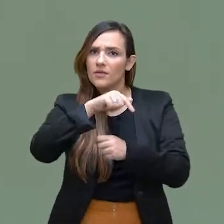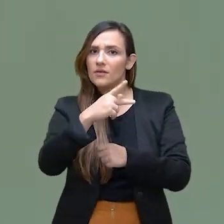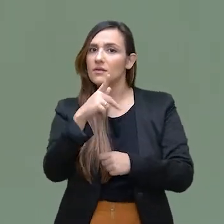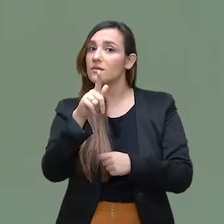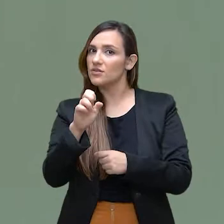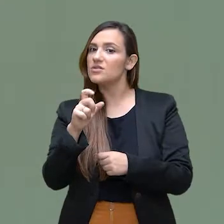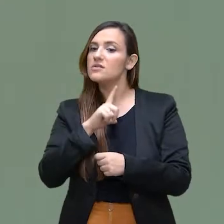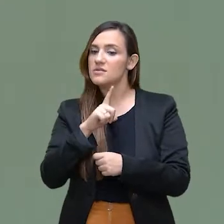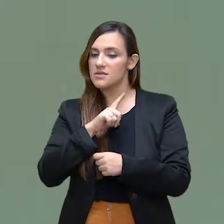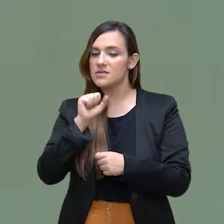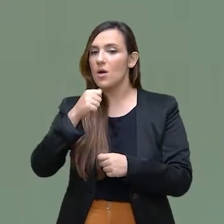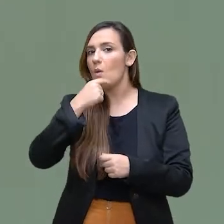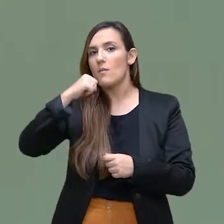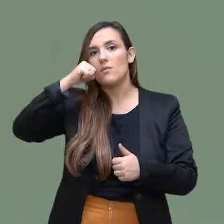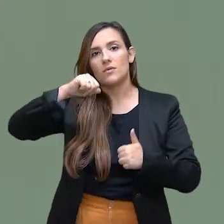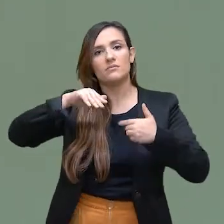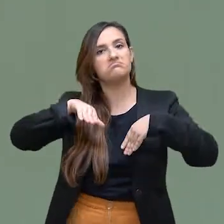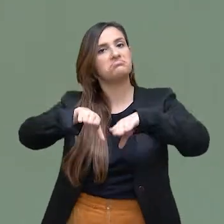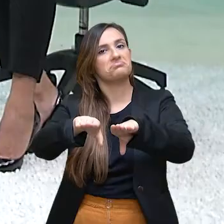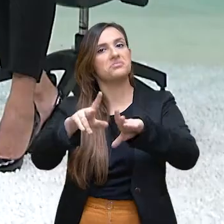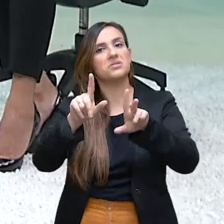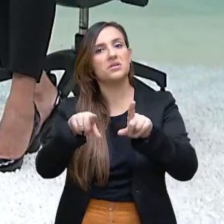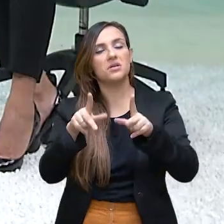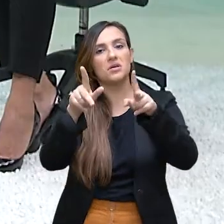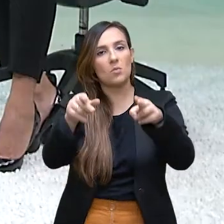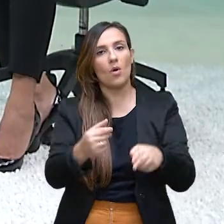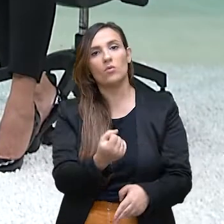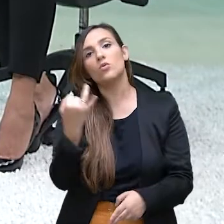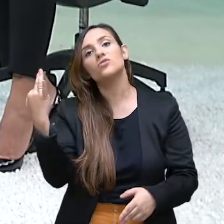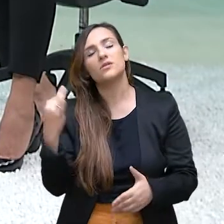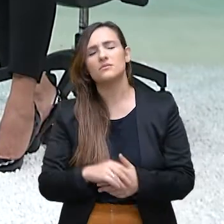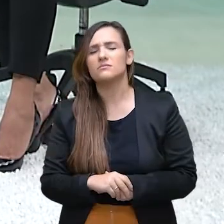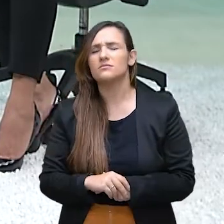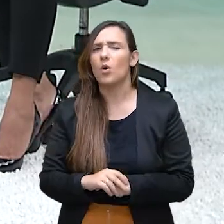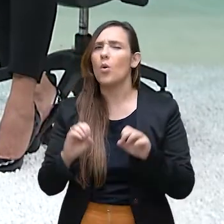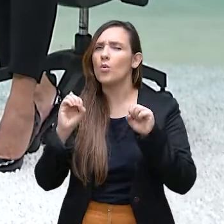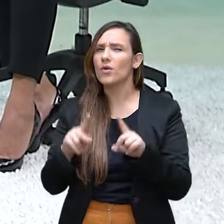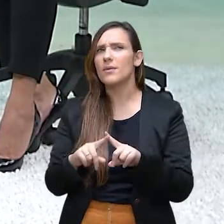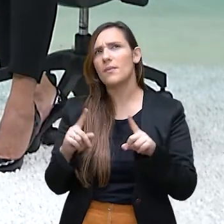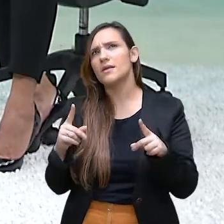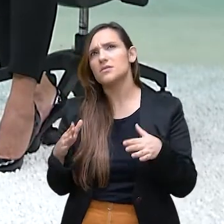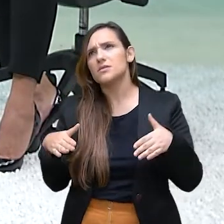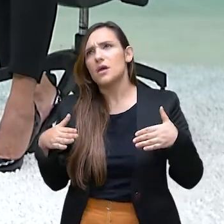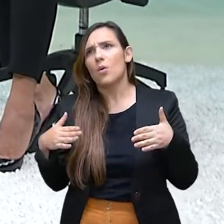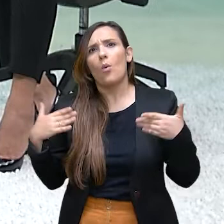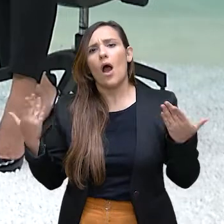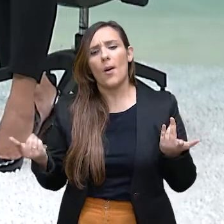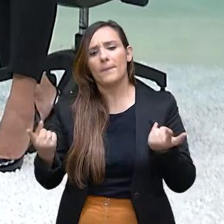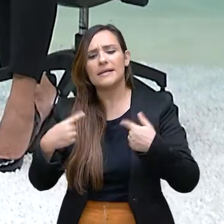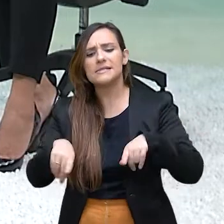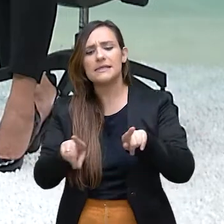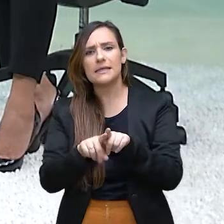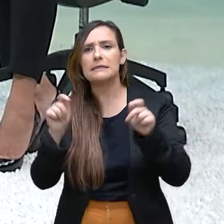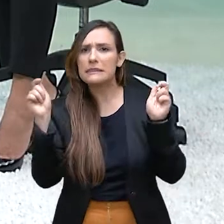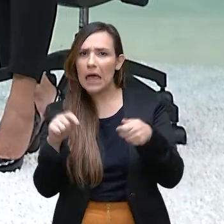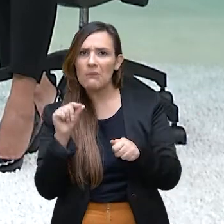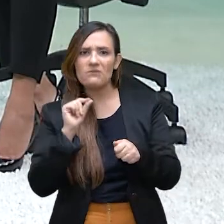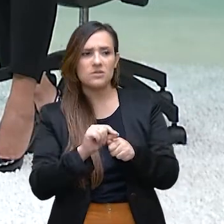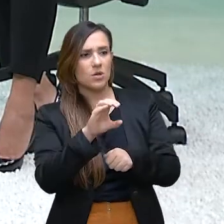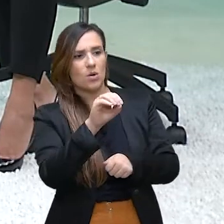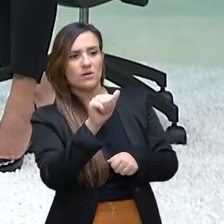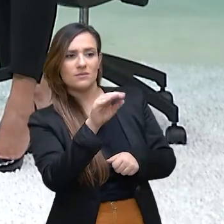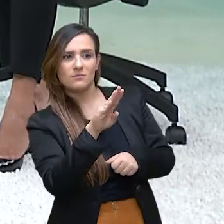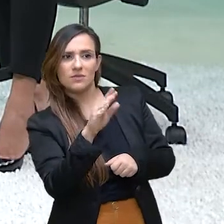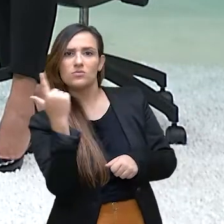aí essa paridade de gênero que muito nos orgulha. E como trabalhar em conjunto? Qual o AB para, justamente, a gente ir fortalecendo